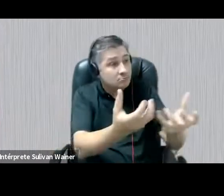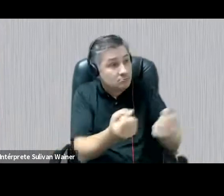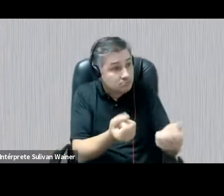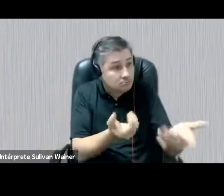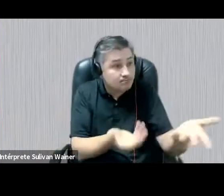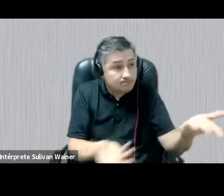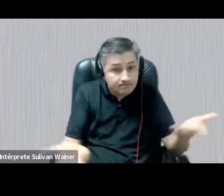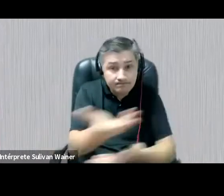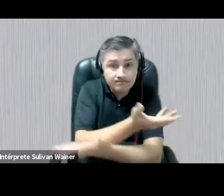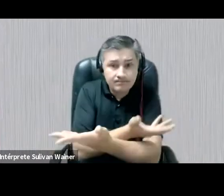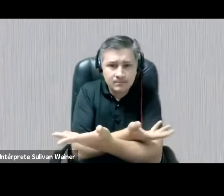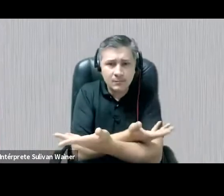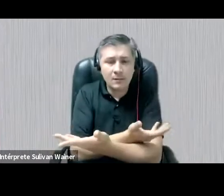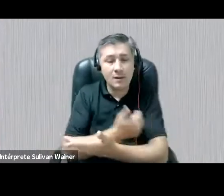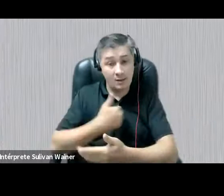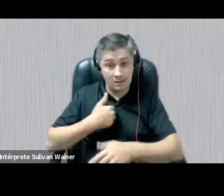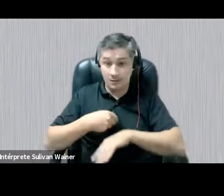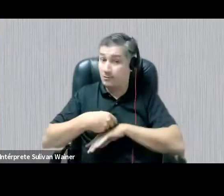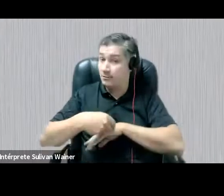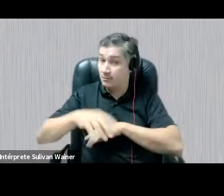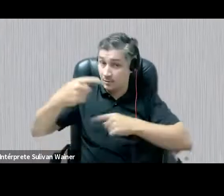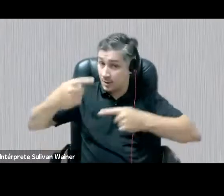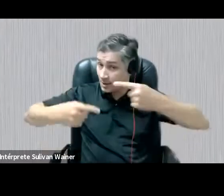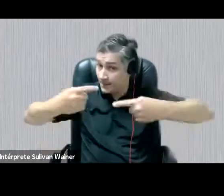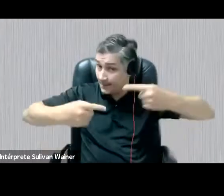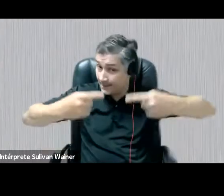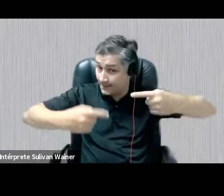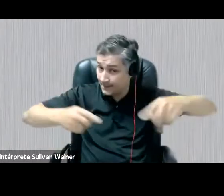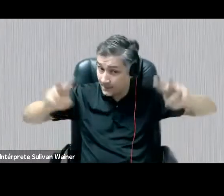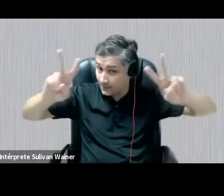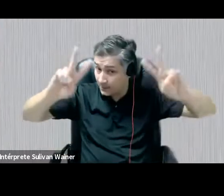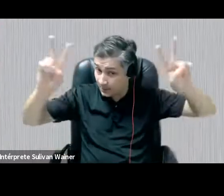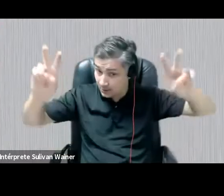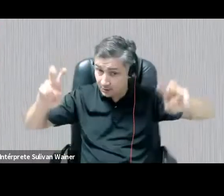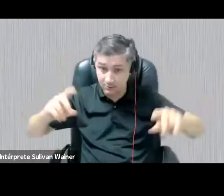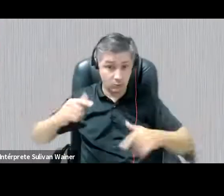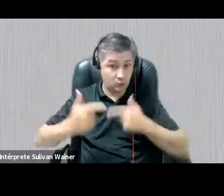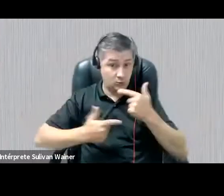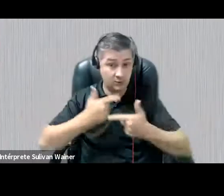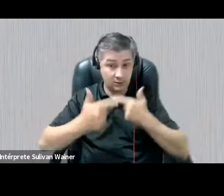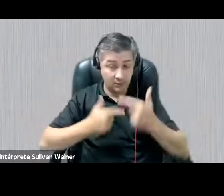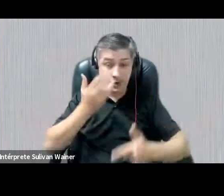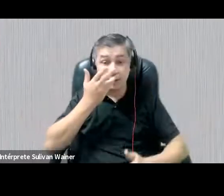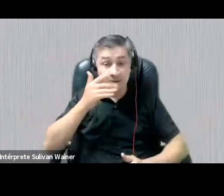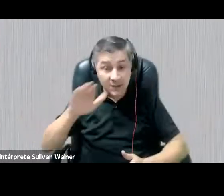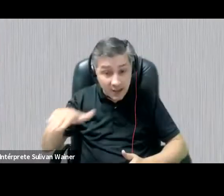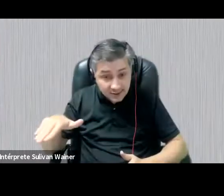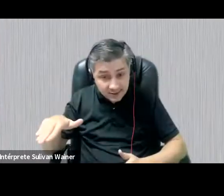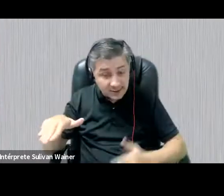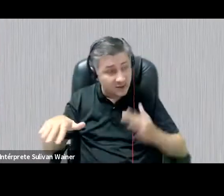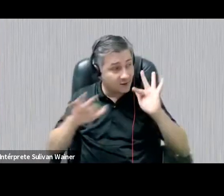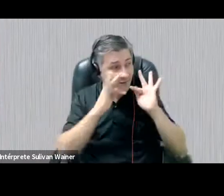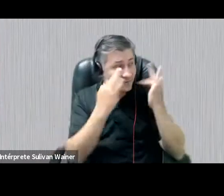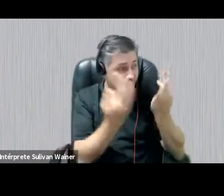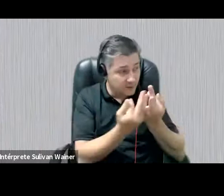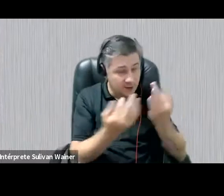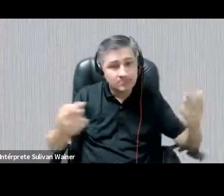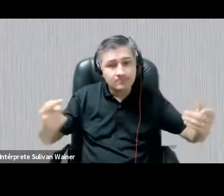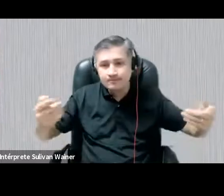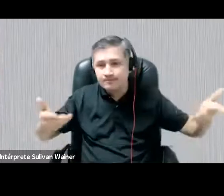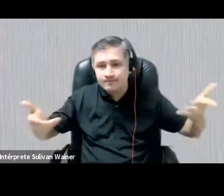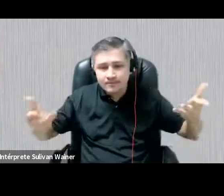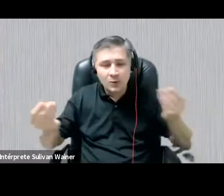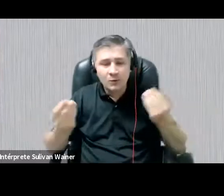O que trago aqui é para o debate no âmbito da atuação diretamente com crianças e famílias. Também na formação